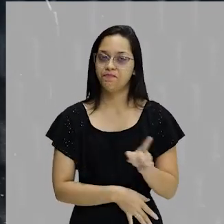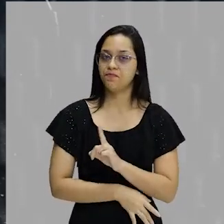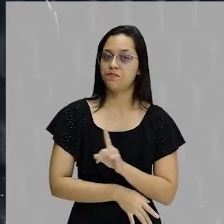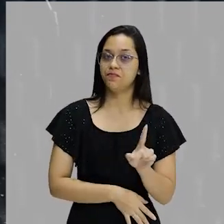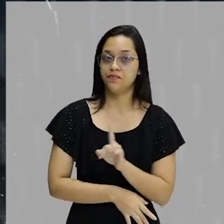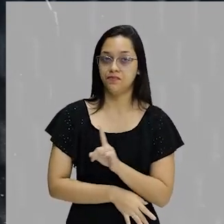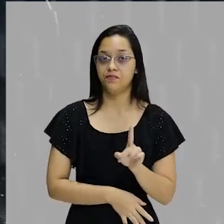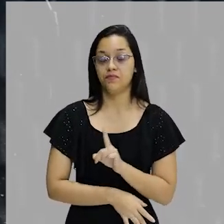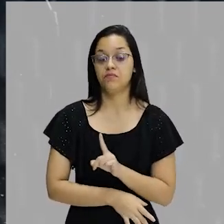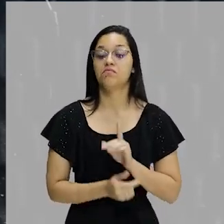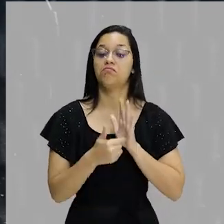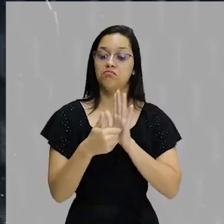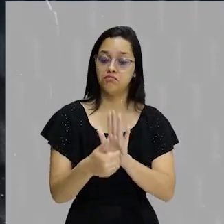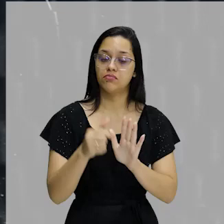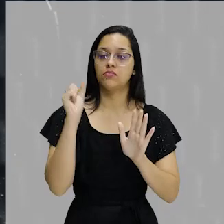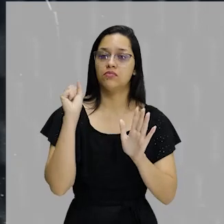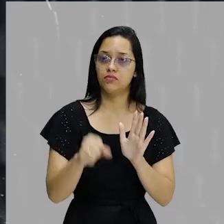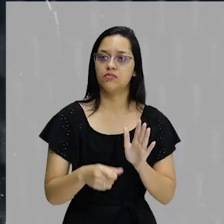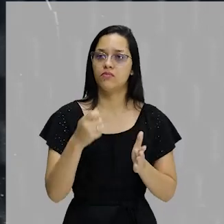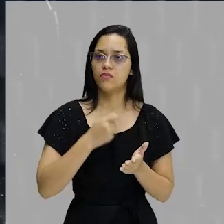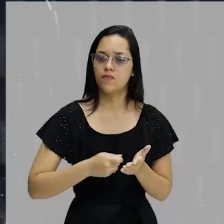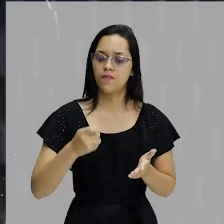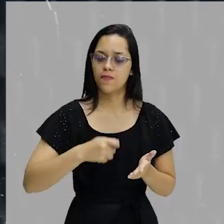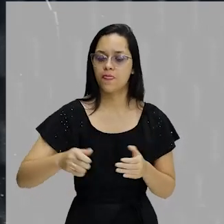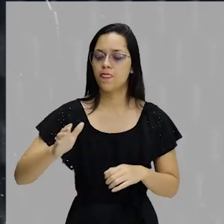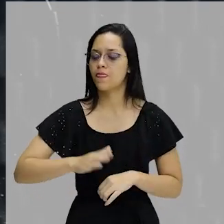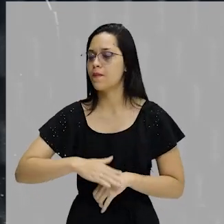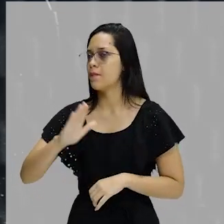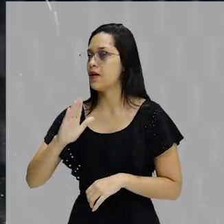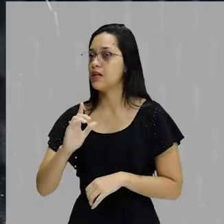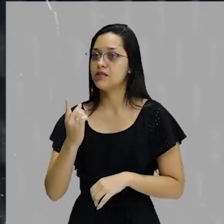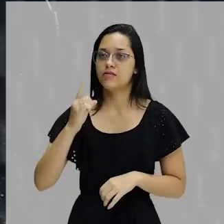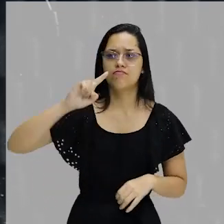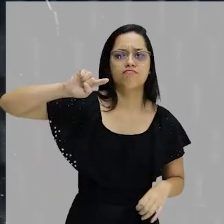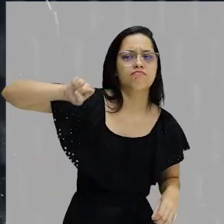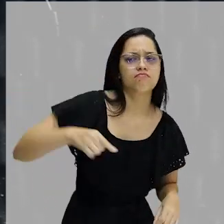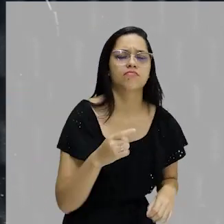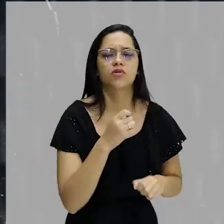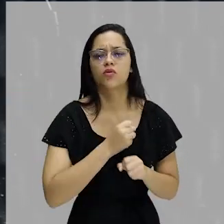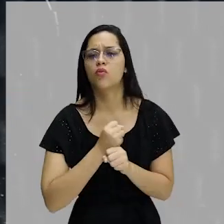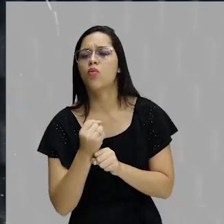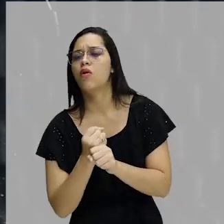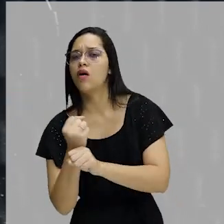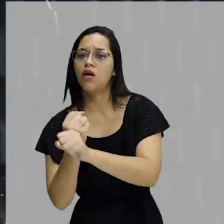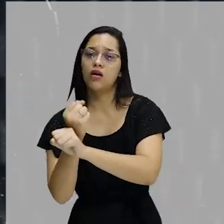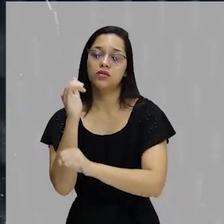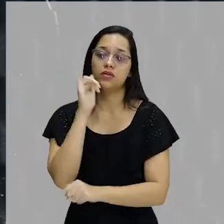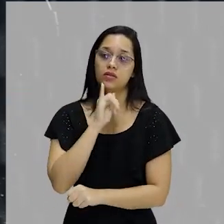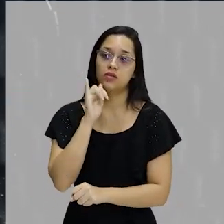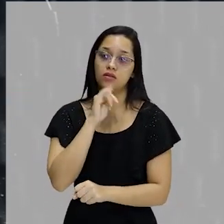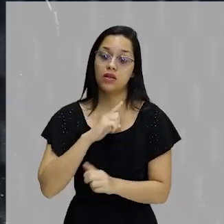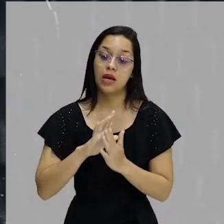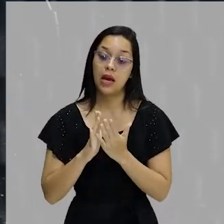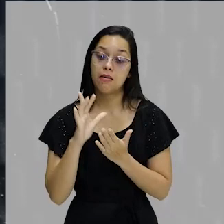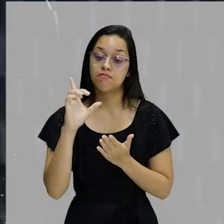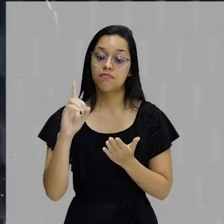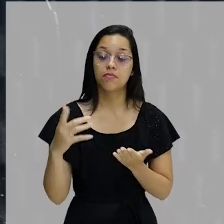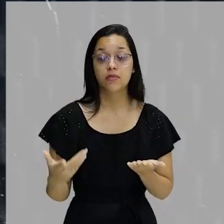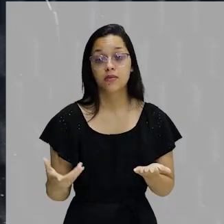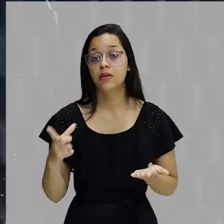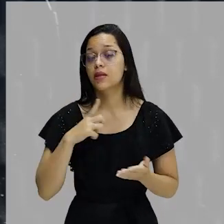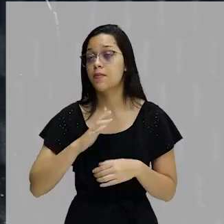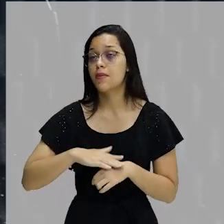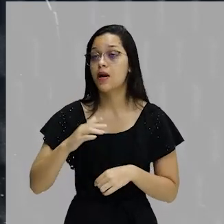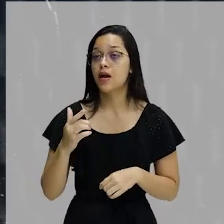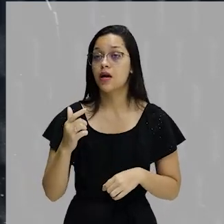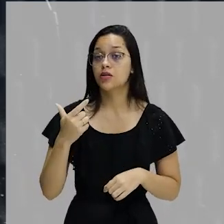foram abolidos, estão aí escritos há mais de mil anos, né? Como, por exemplo, a Bíblia, né? A Bíblia Sagrada tem